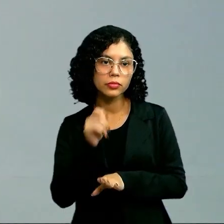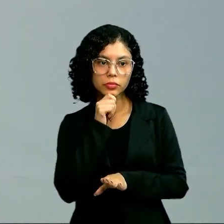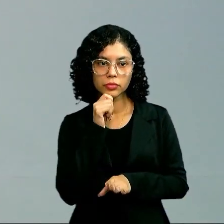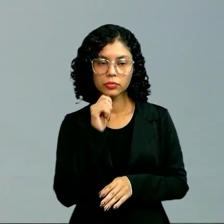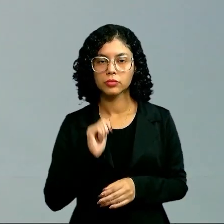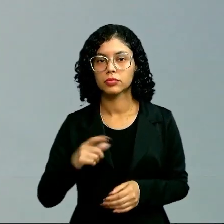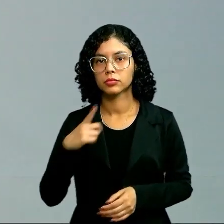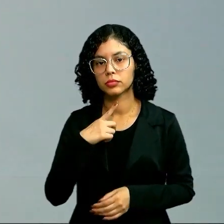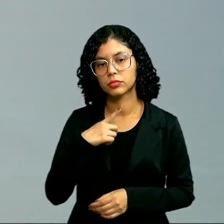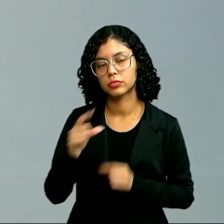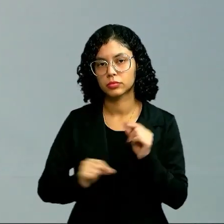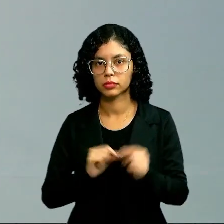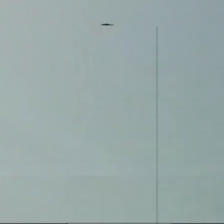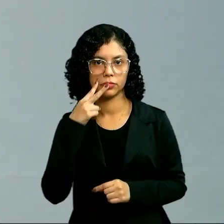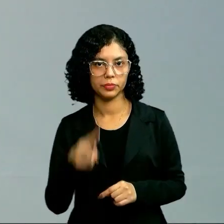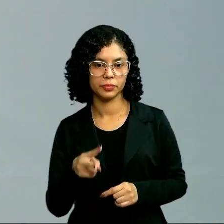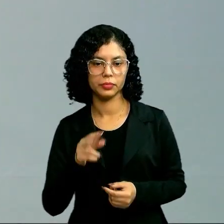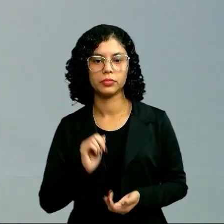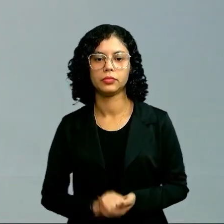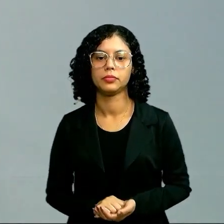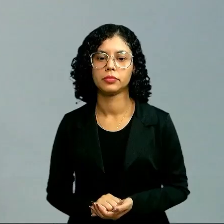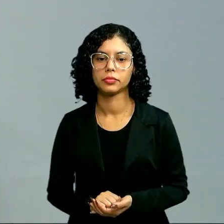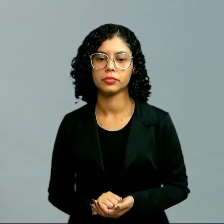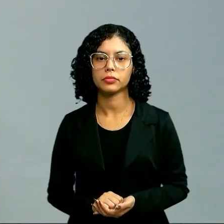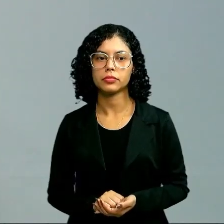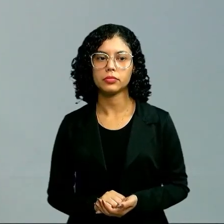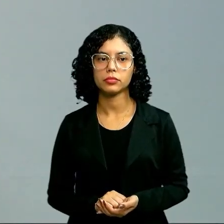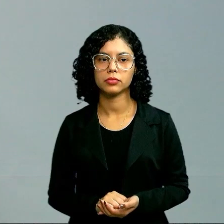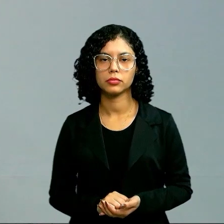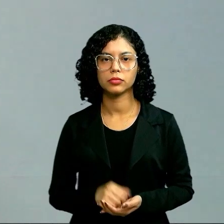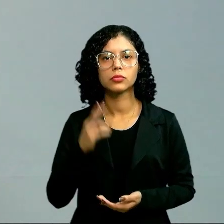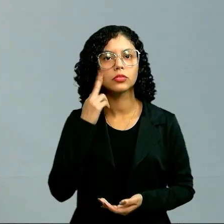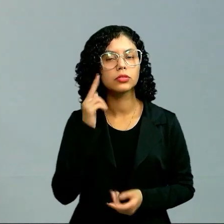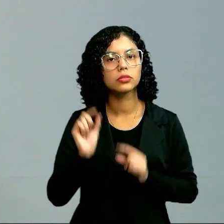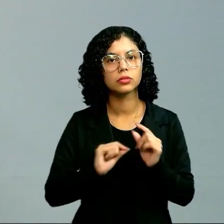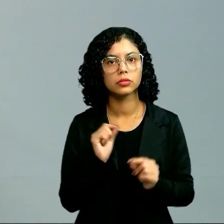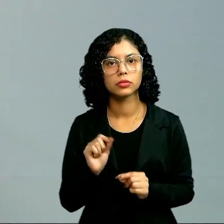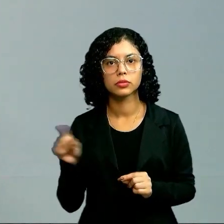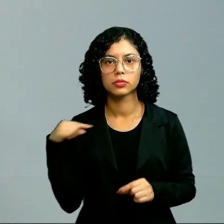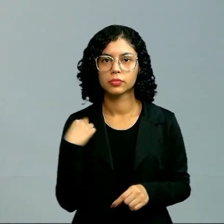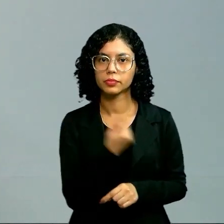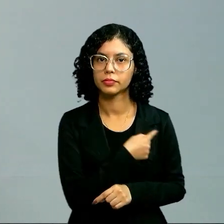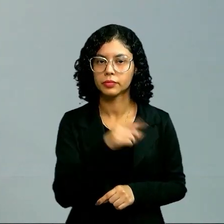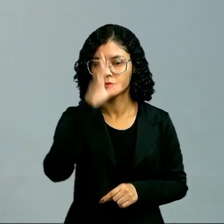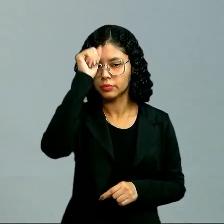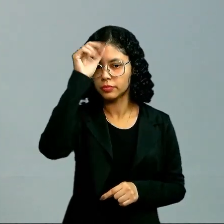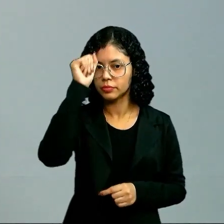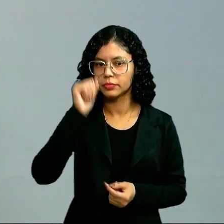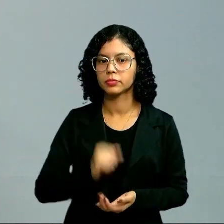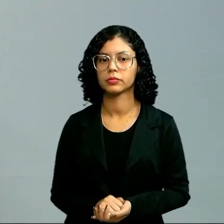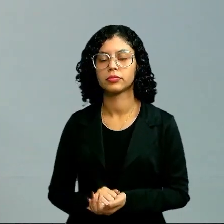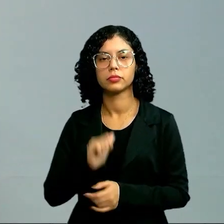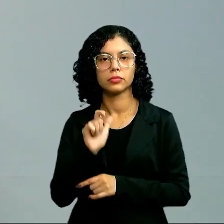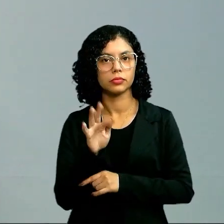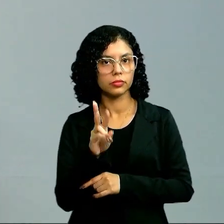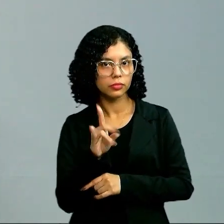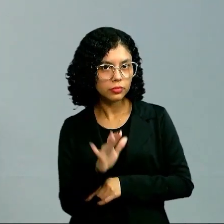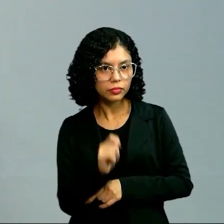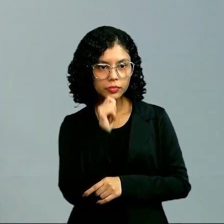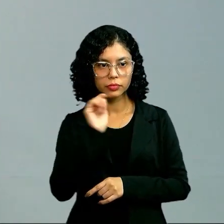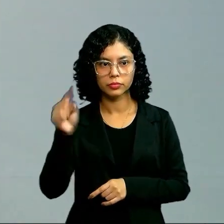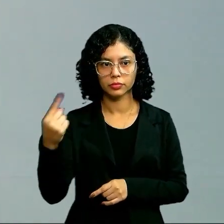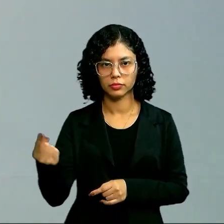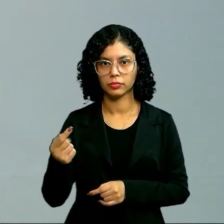Então, gente pode ver aí, tá? Normalmente, a gente aprende a parte da álgebra lá